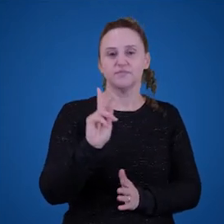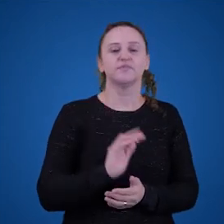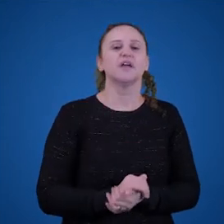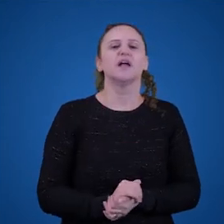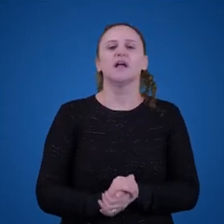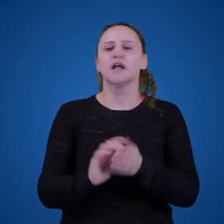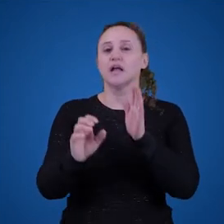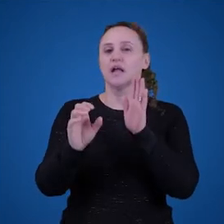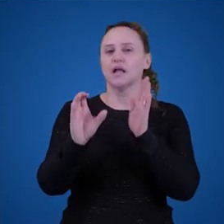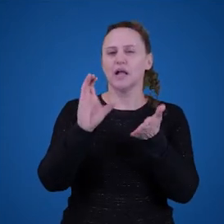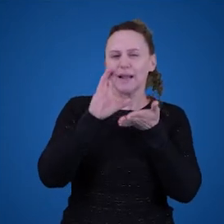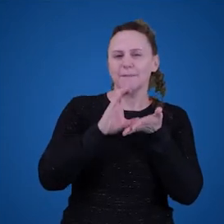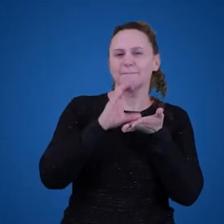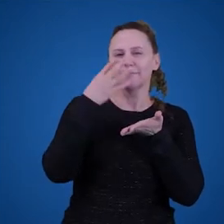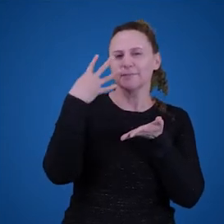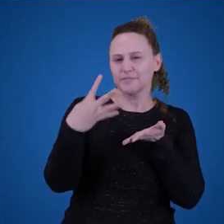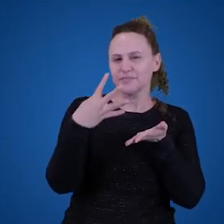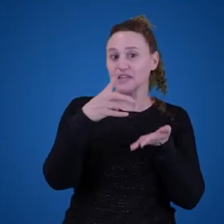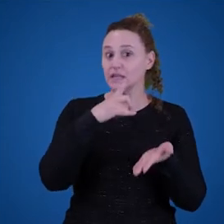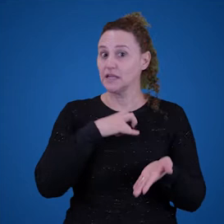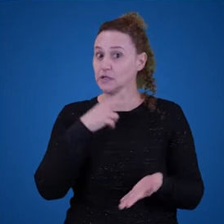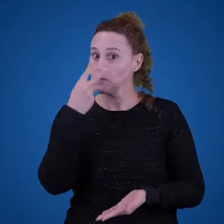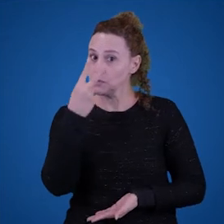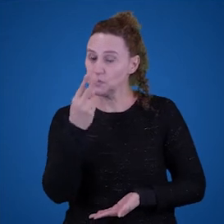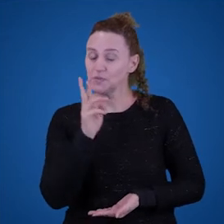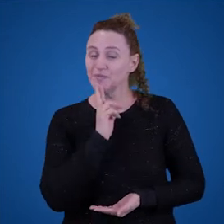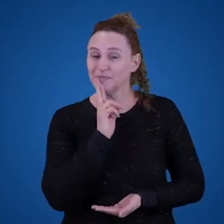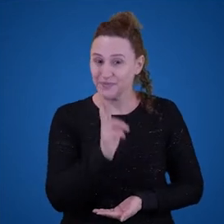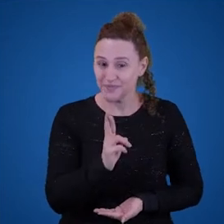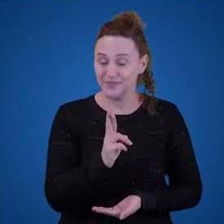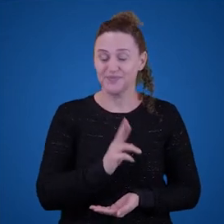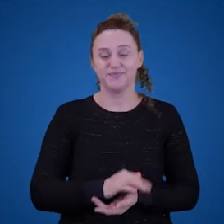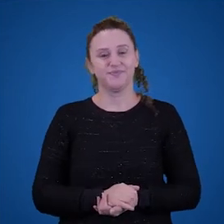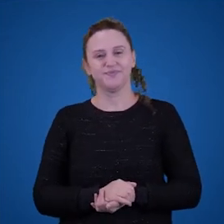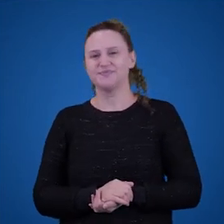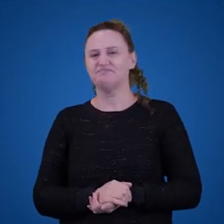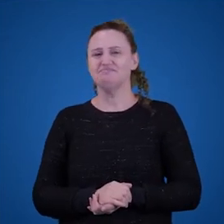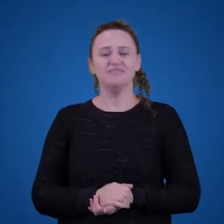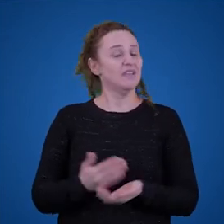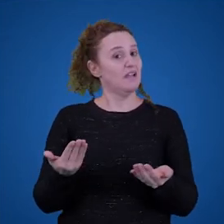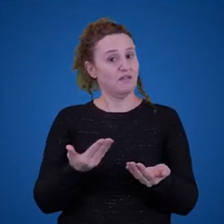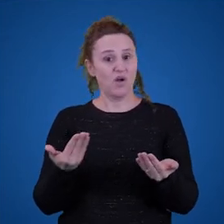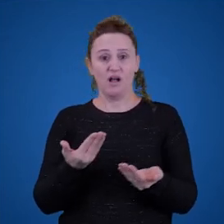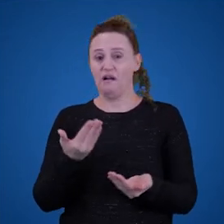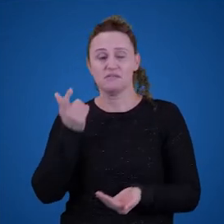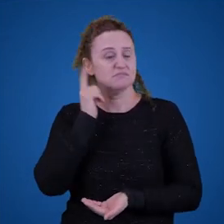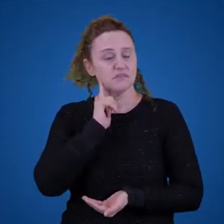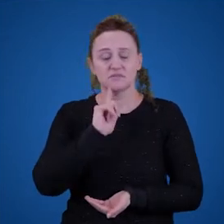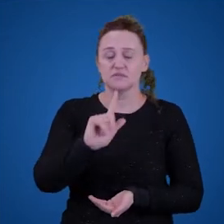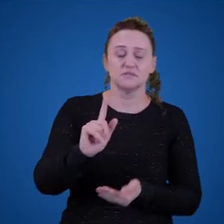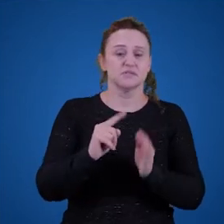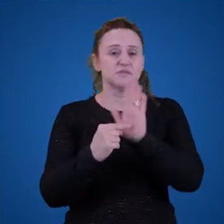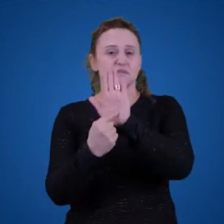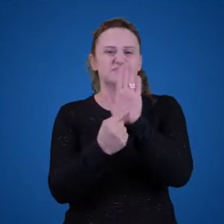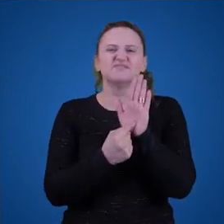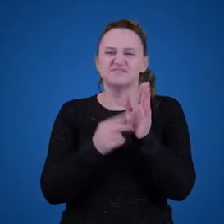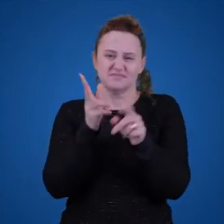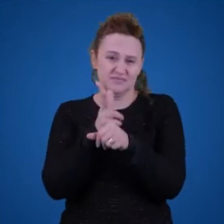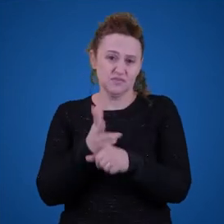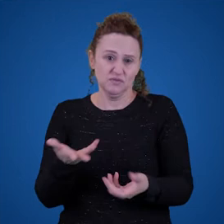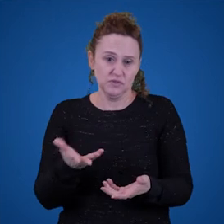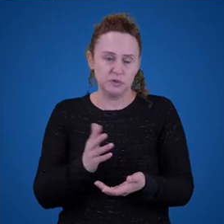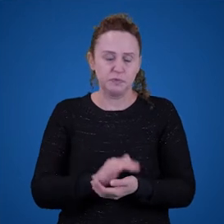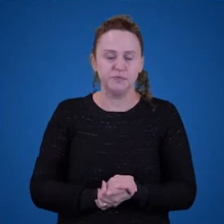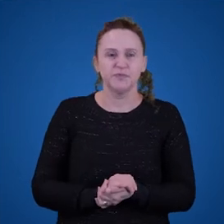4, duas respostas ao problema da referência, que infelizmente a gente não vai conseguir abordar nos vídeos. E, por fim, o